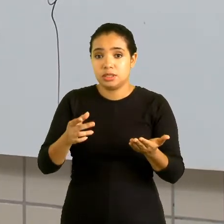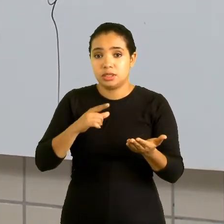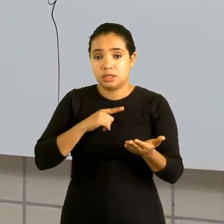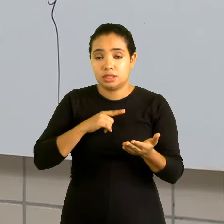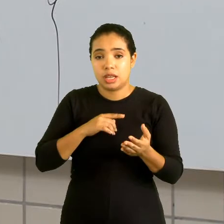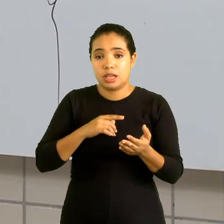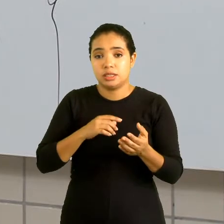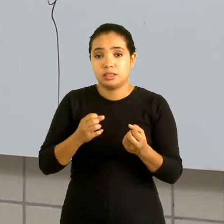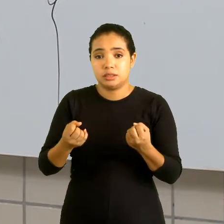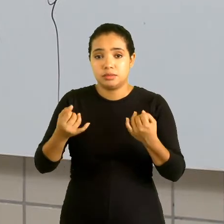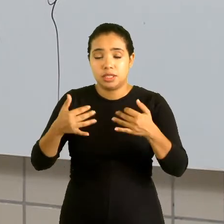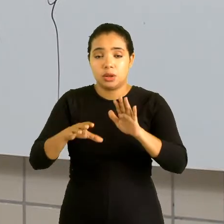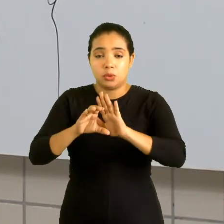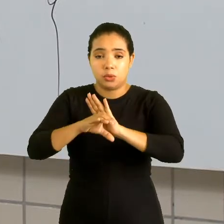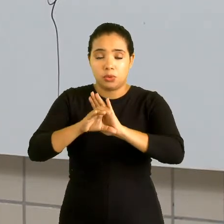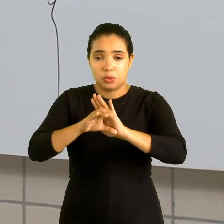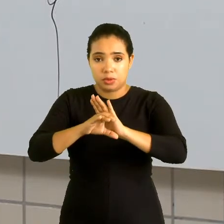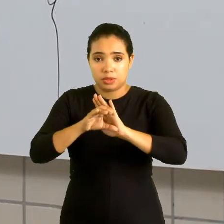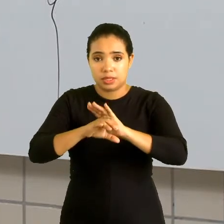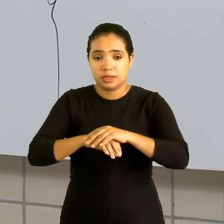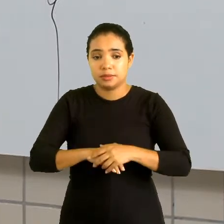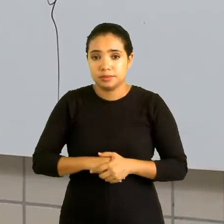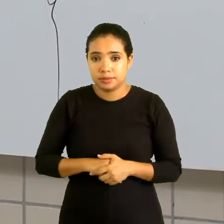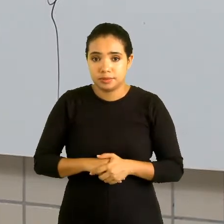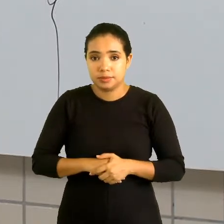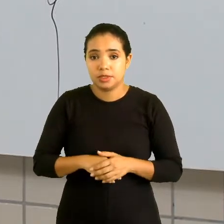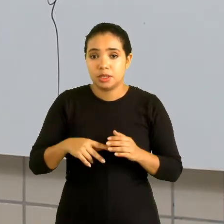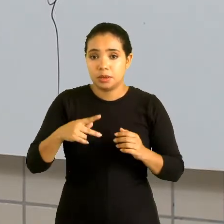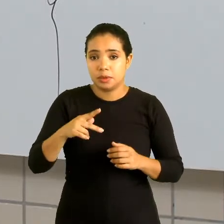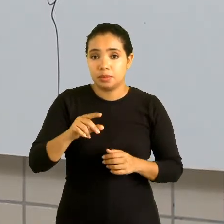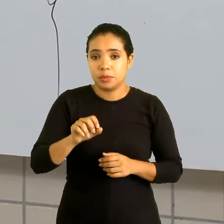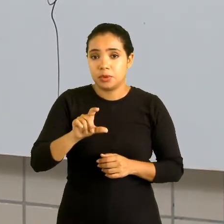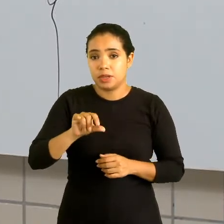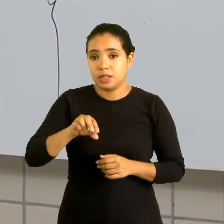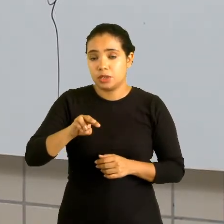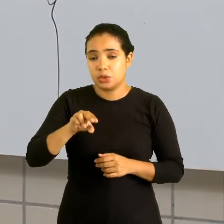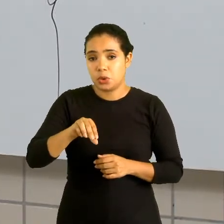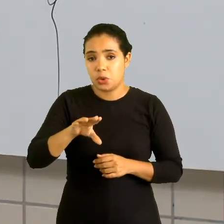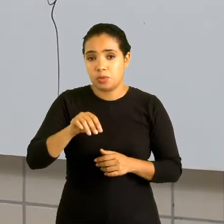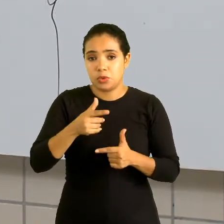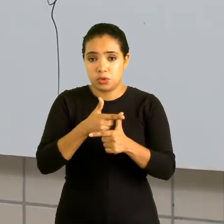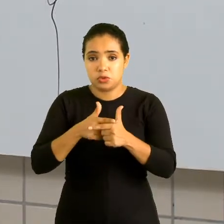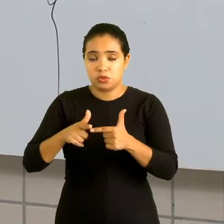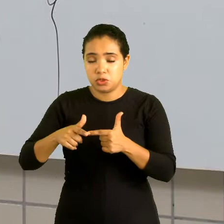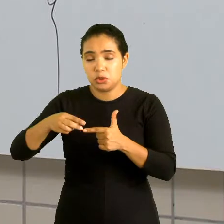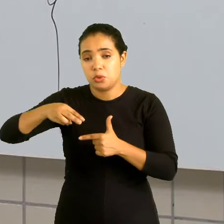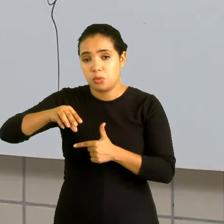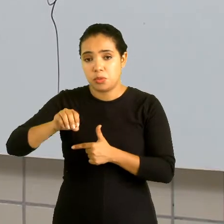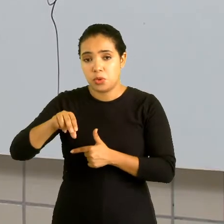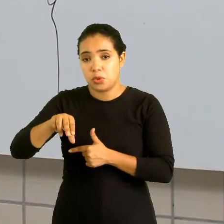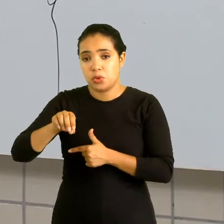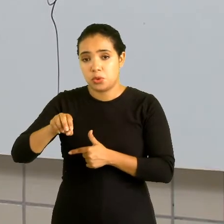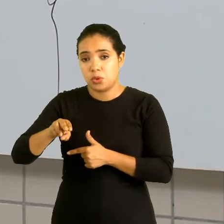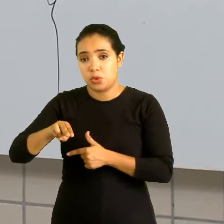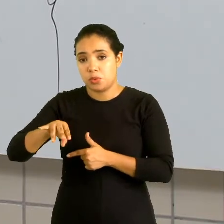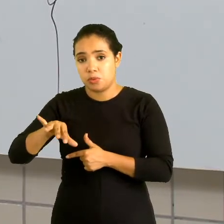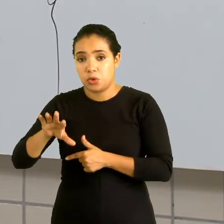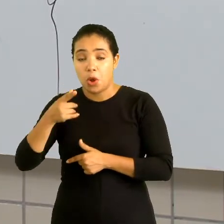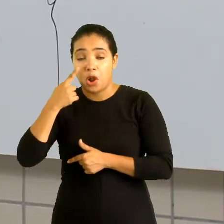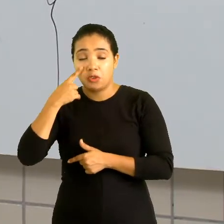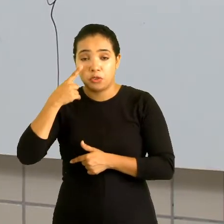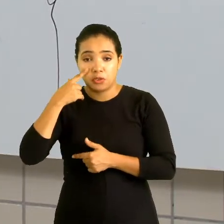estender esse conceito para polinômios dividido por monômios. E a gente vai voltar para a tela para nós